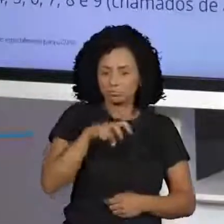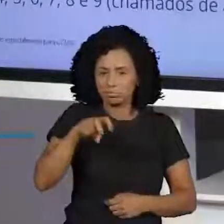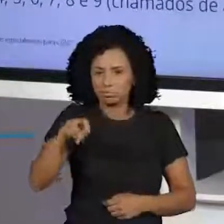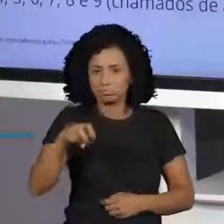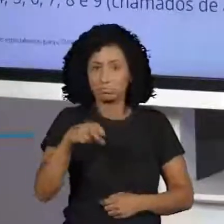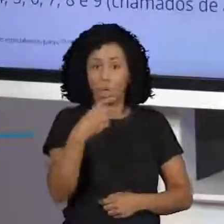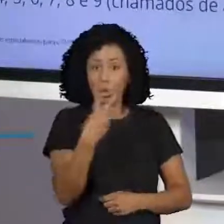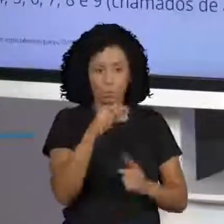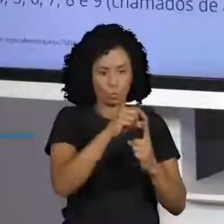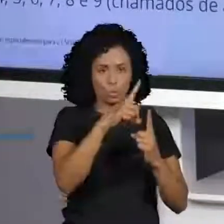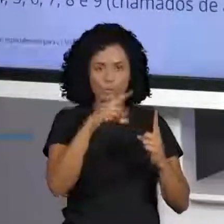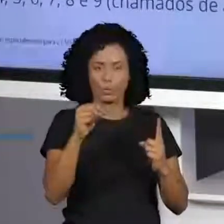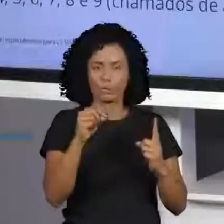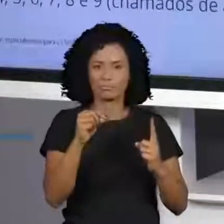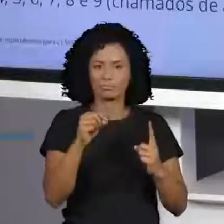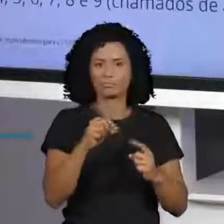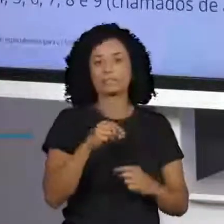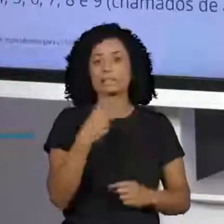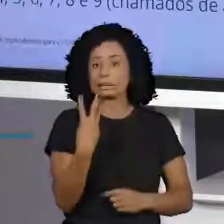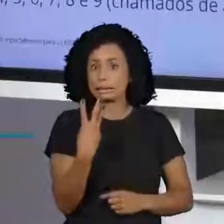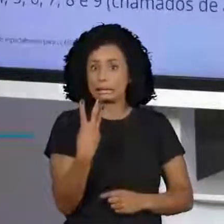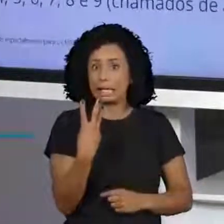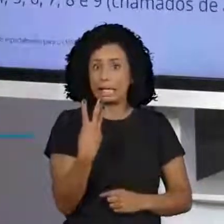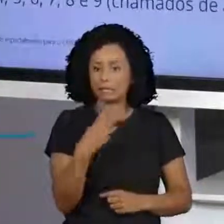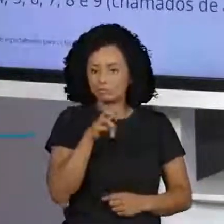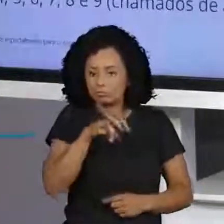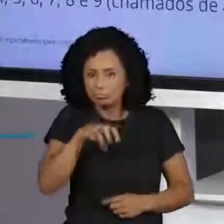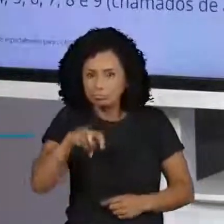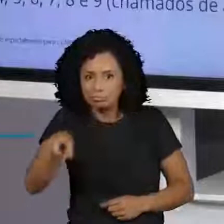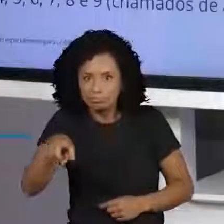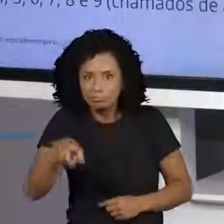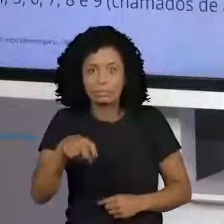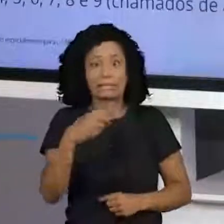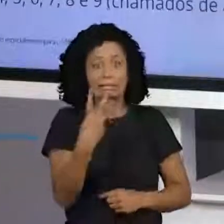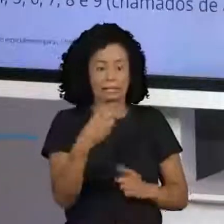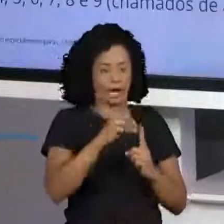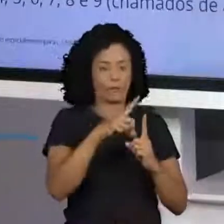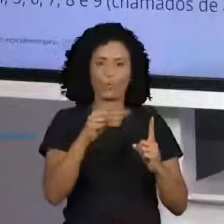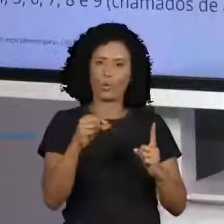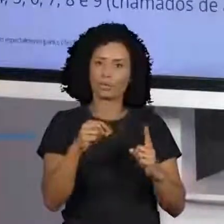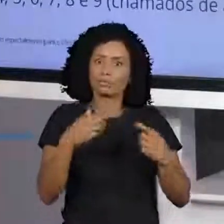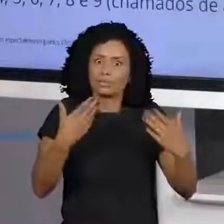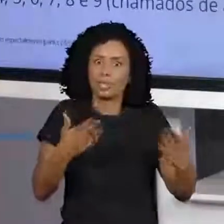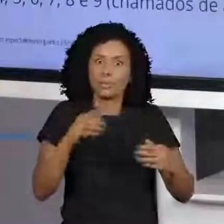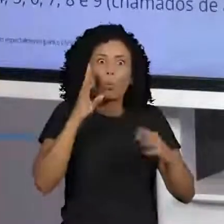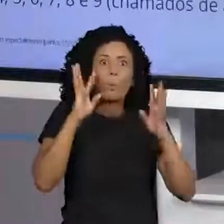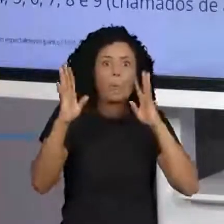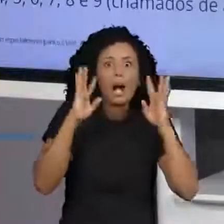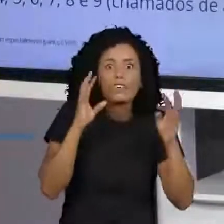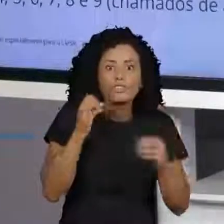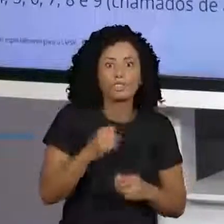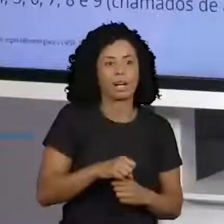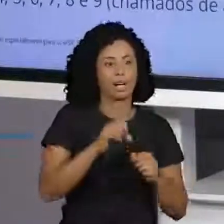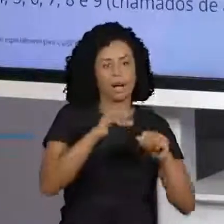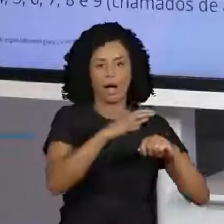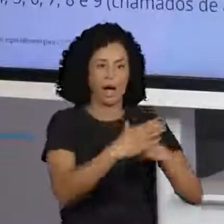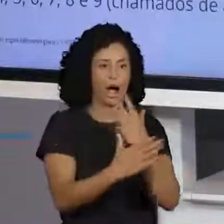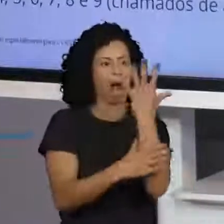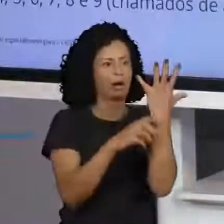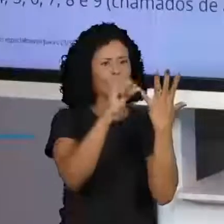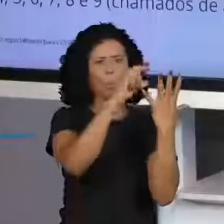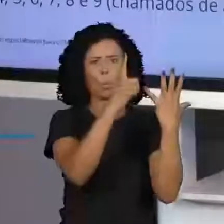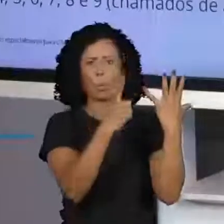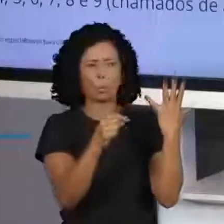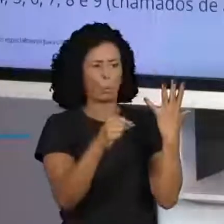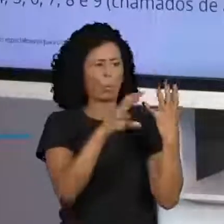Haja pedra, haja folha. A gente ia deixar as árvores sem folhinhas, se fosse assim. E as graminhas iam